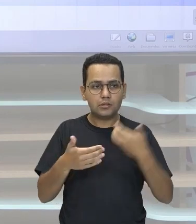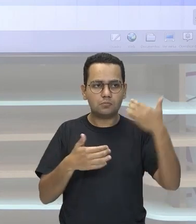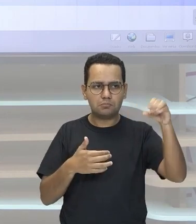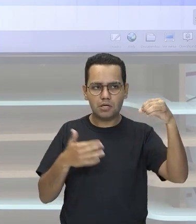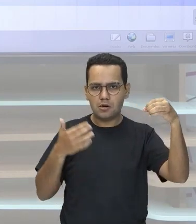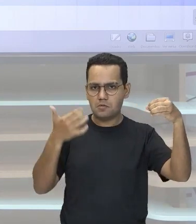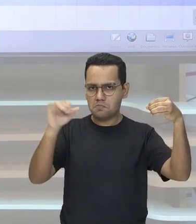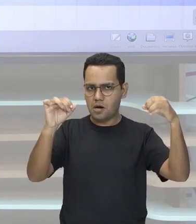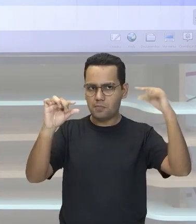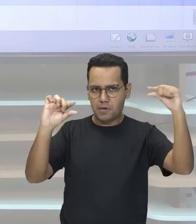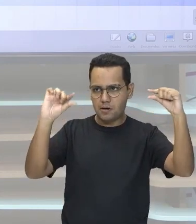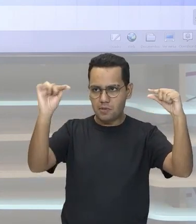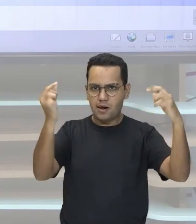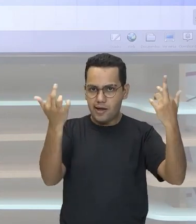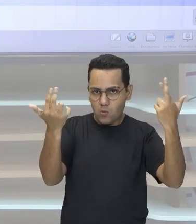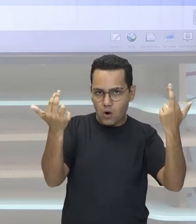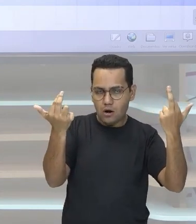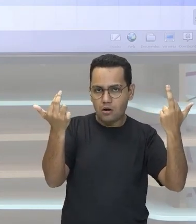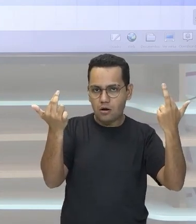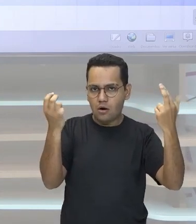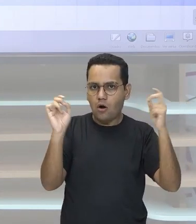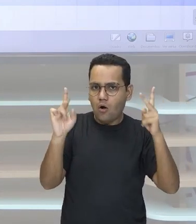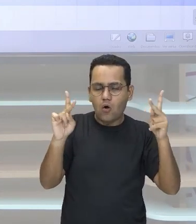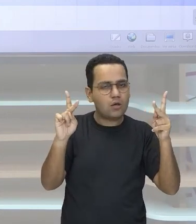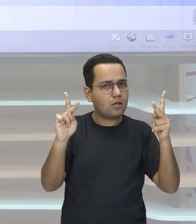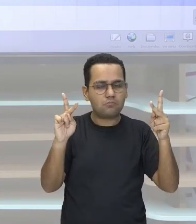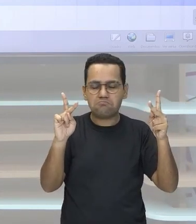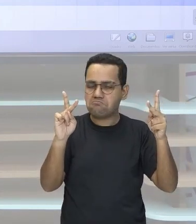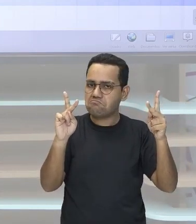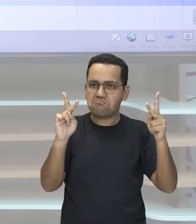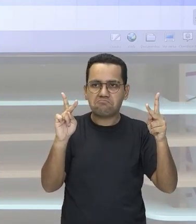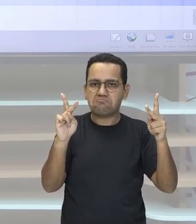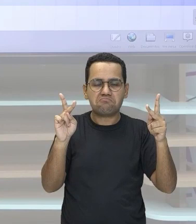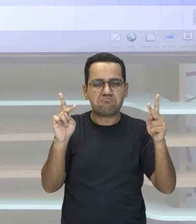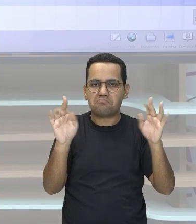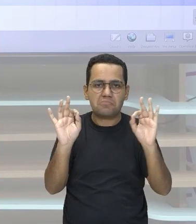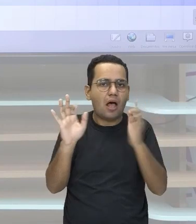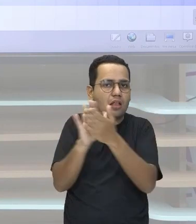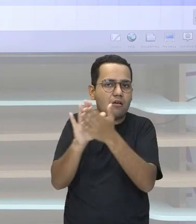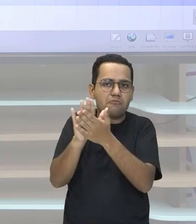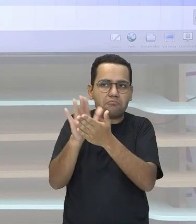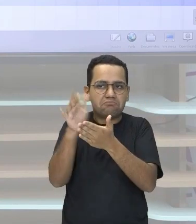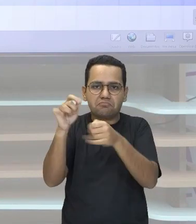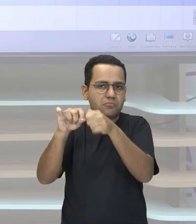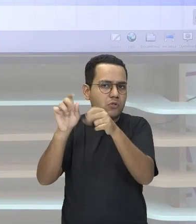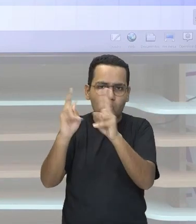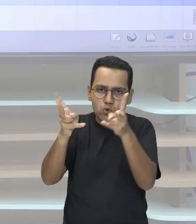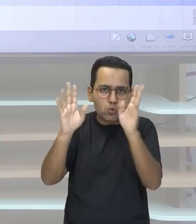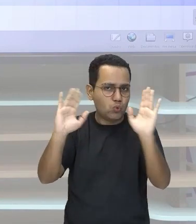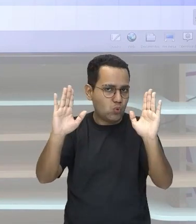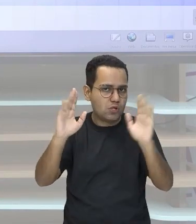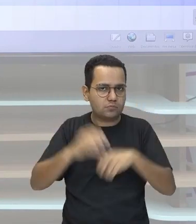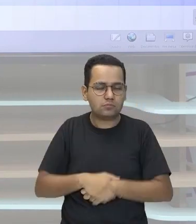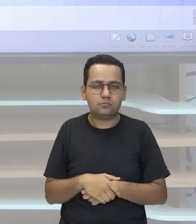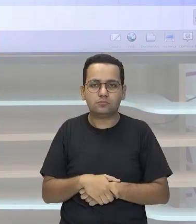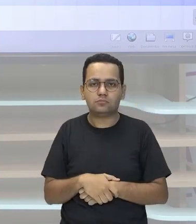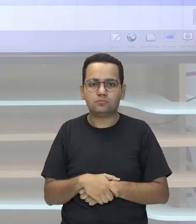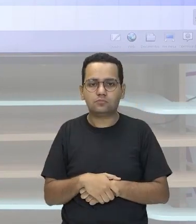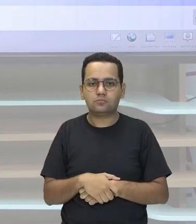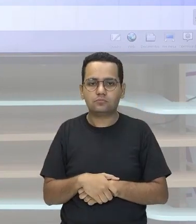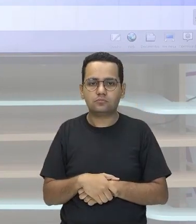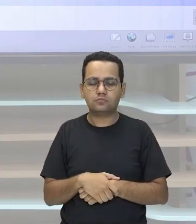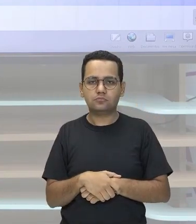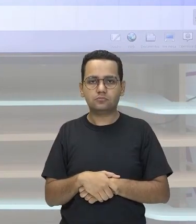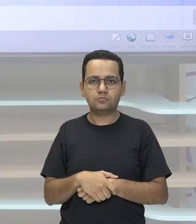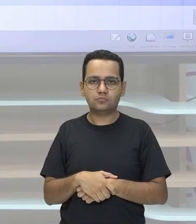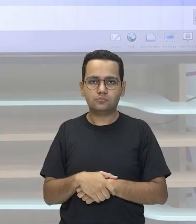Significa Que eu não preciso Manipular Nada Certo? Ora Se são iguais Como eu